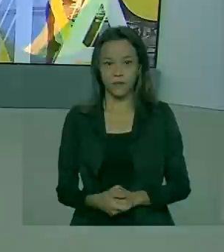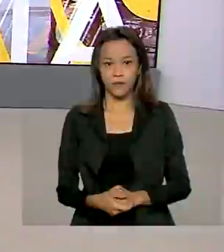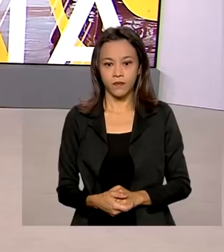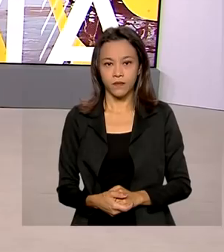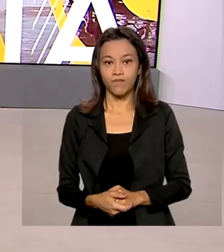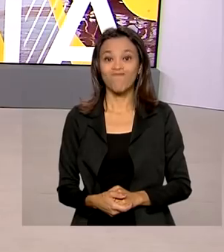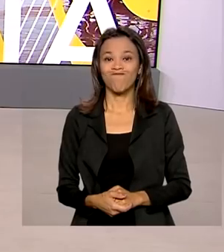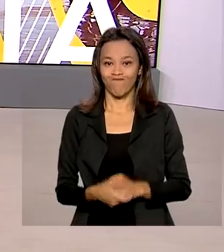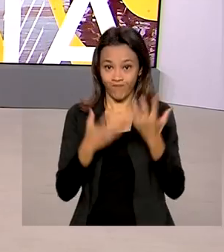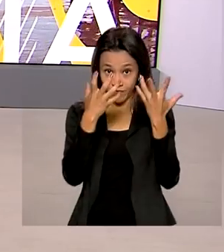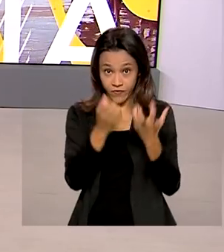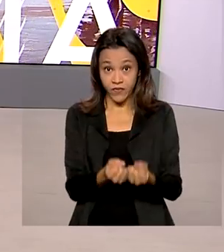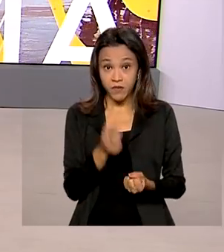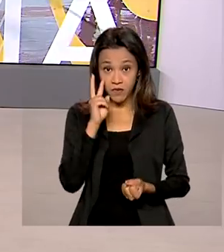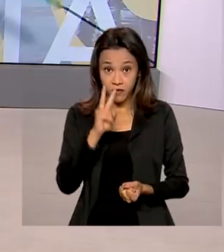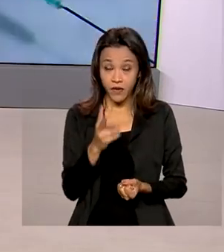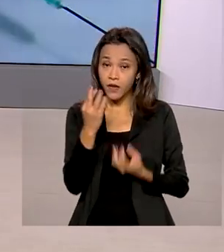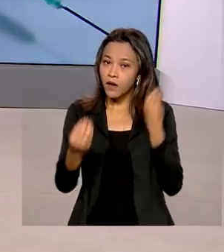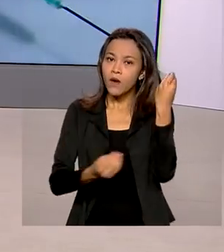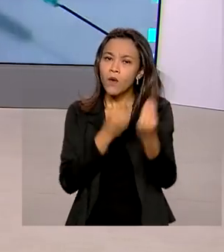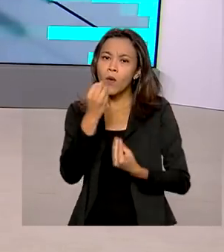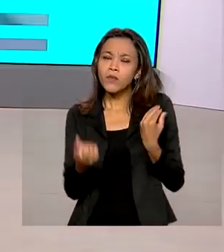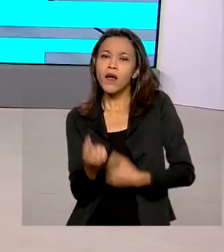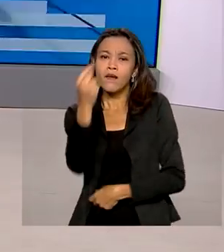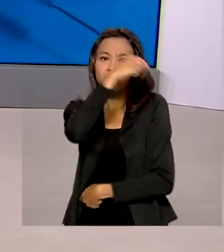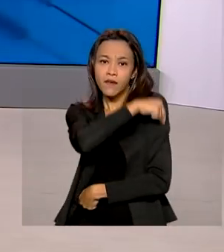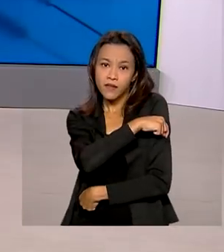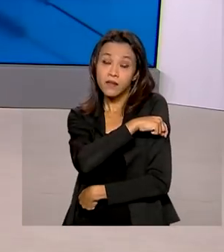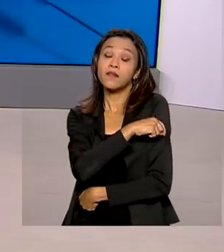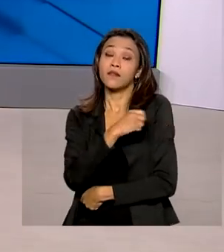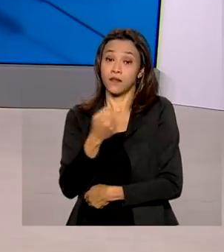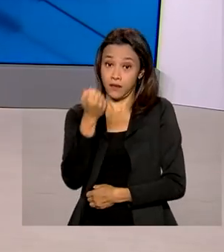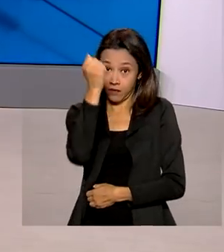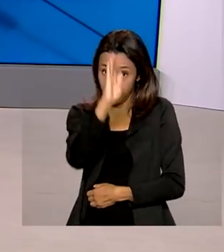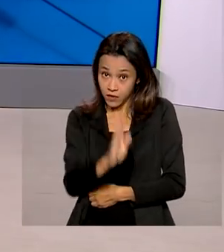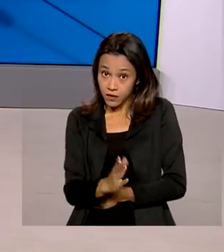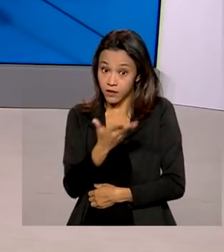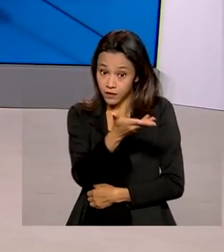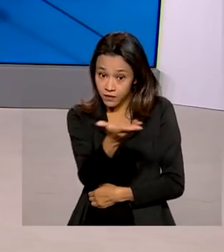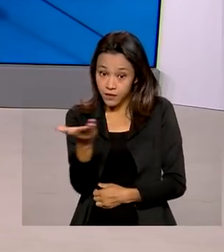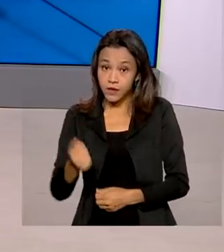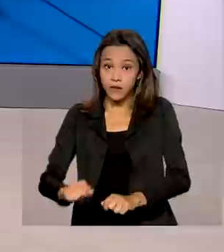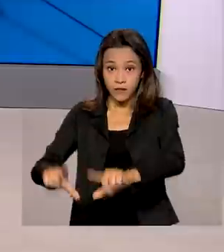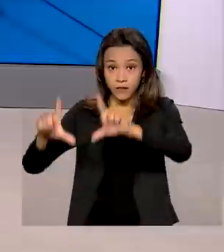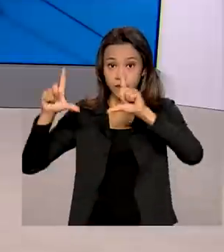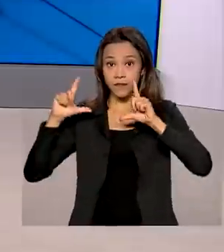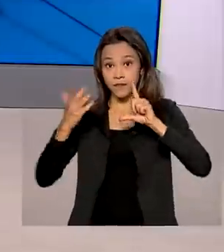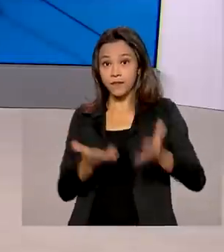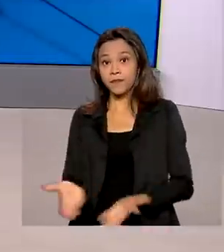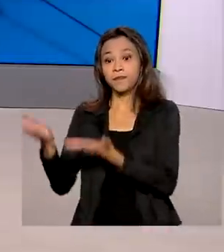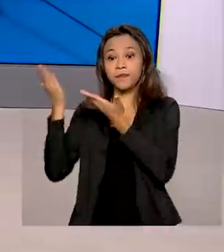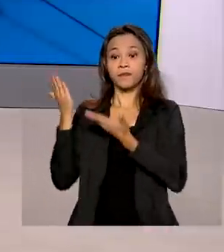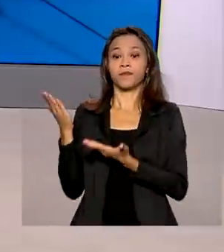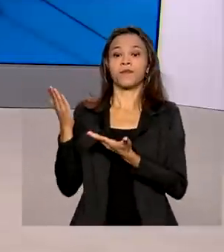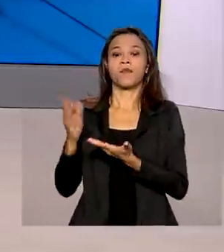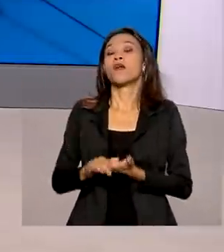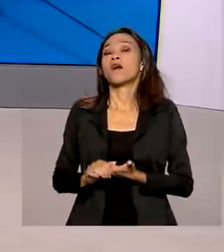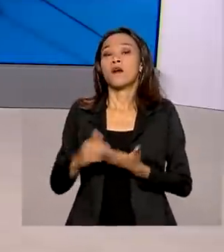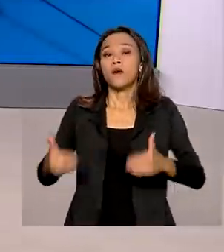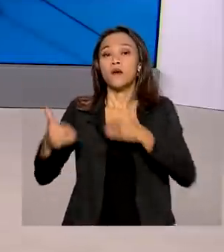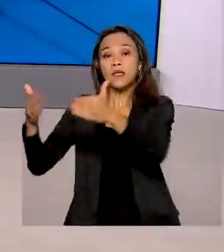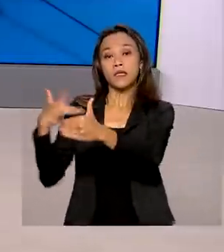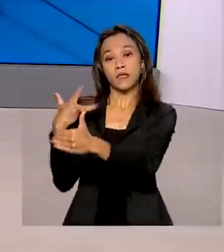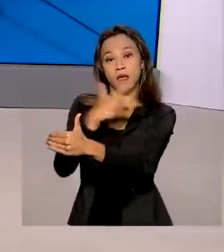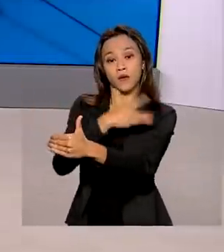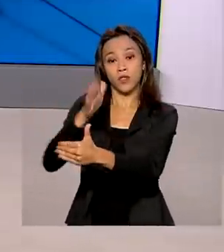Nós vamos ver então como está a vacinação contra a Covid-19 pelo país. Os números estão aqui no nosso telão. O Ministério da Saúde já distribuiu